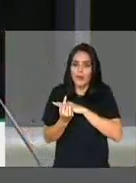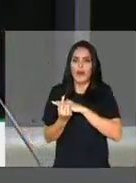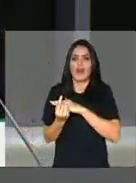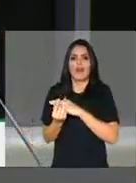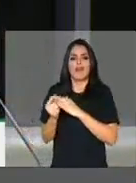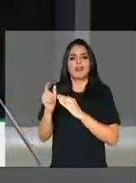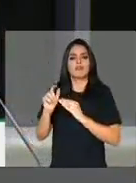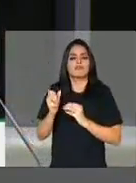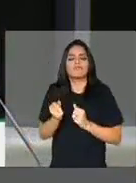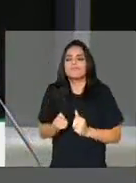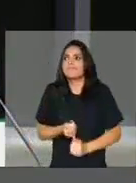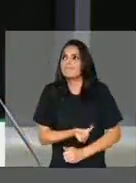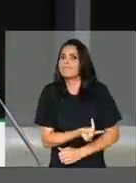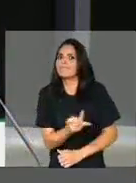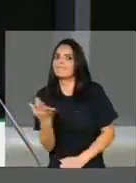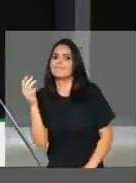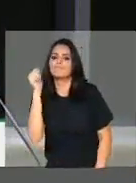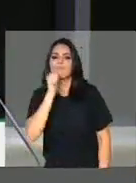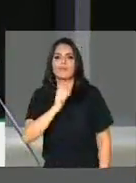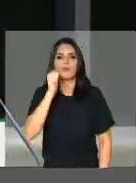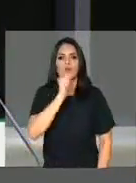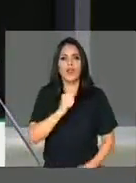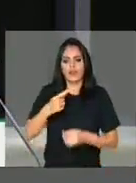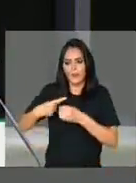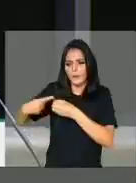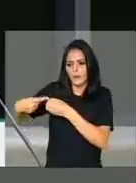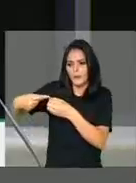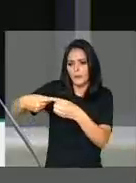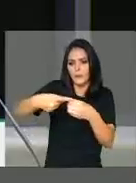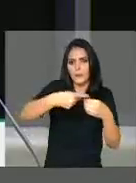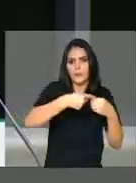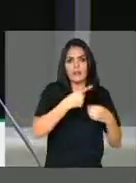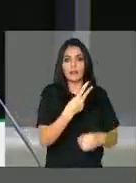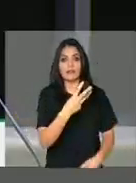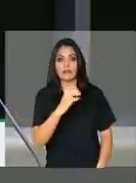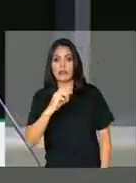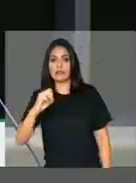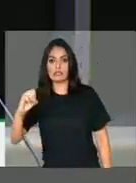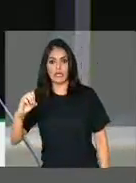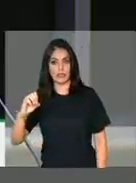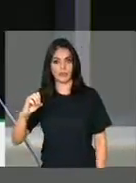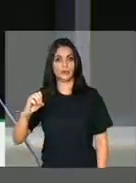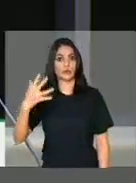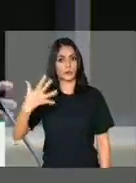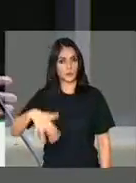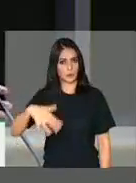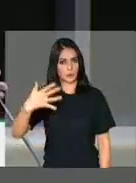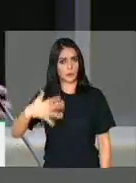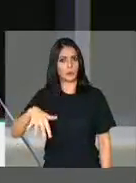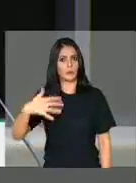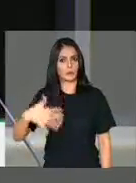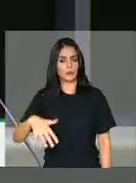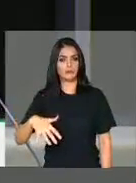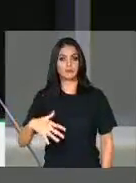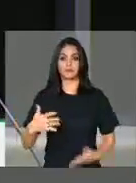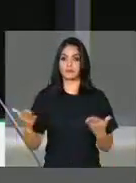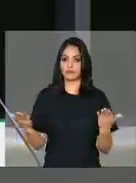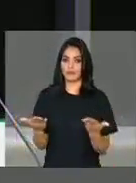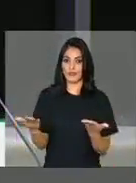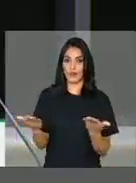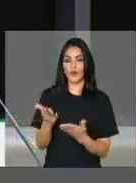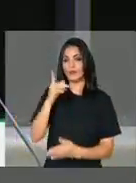praticamente mulheres de 300 municípios de Minas Gerais. Estão hoje